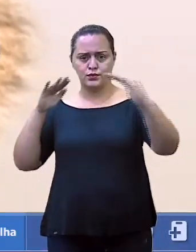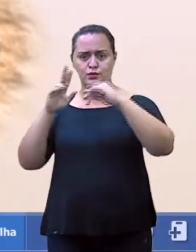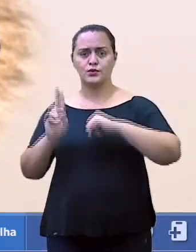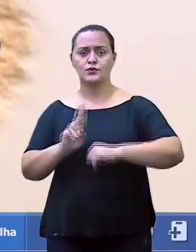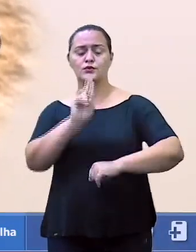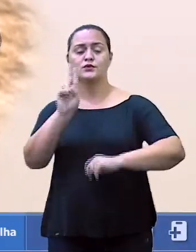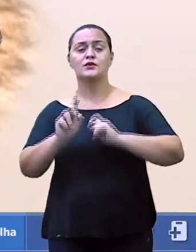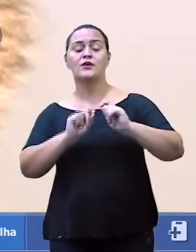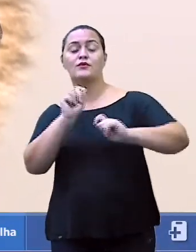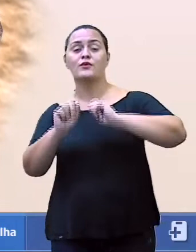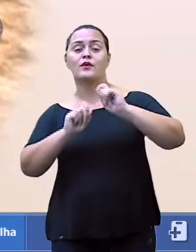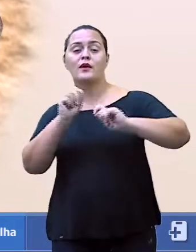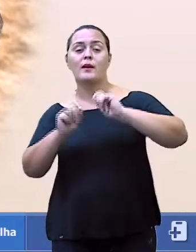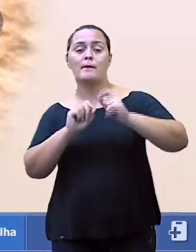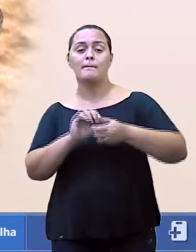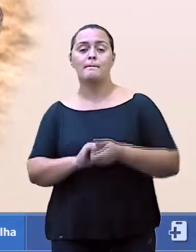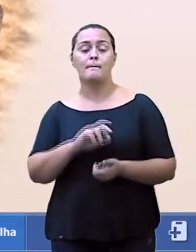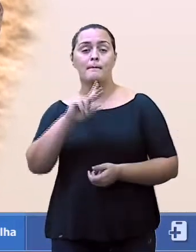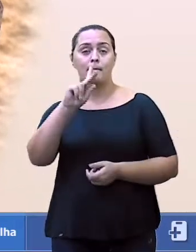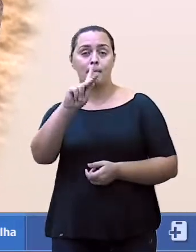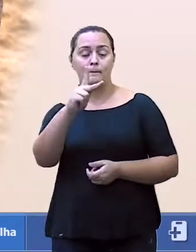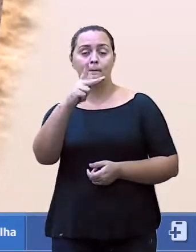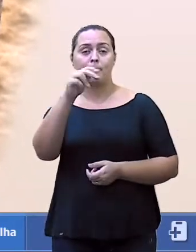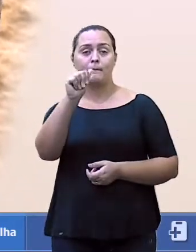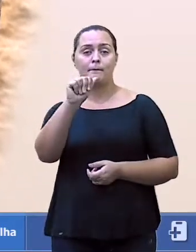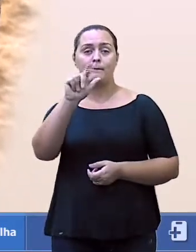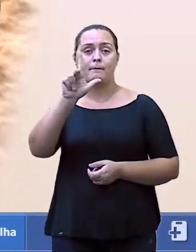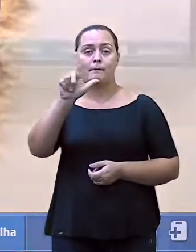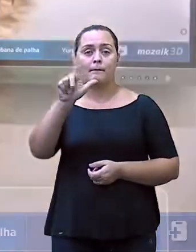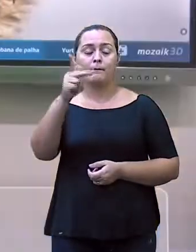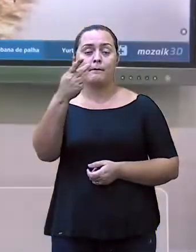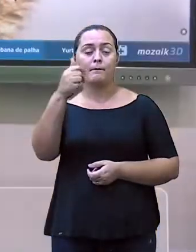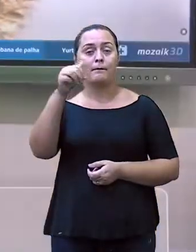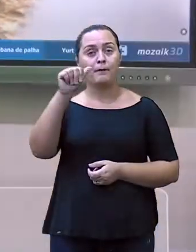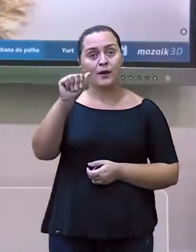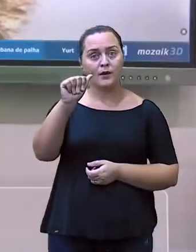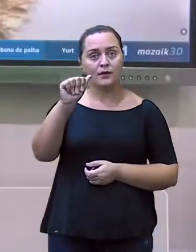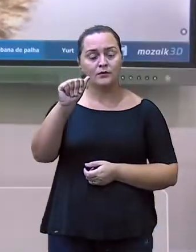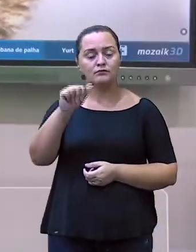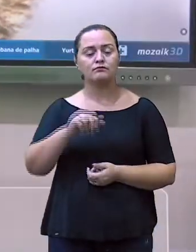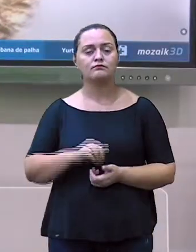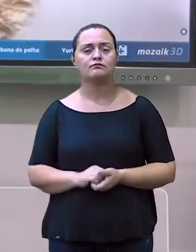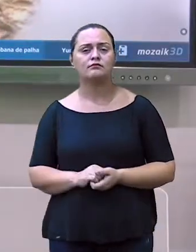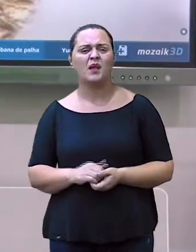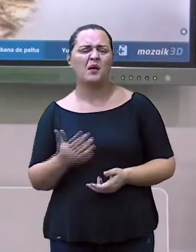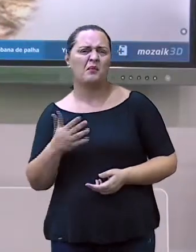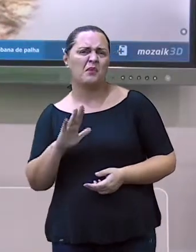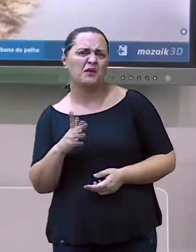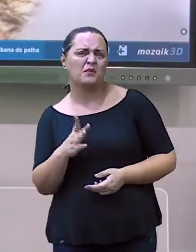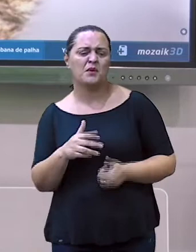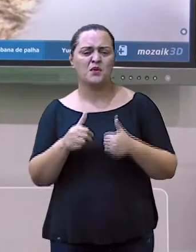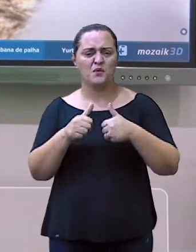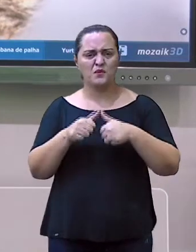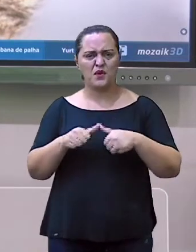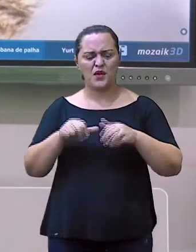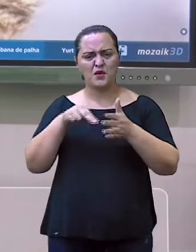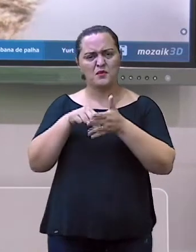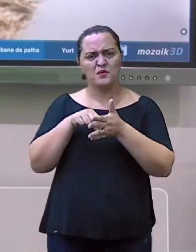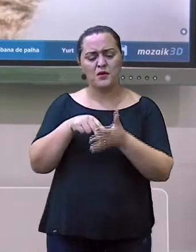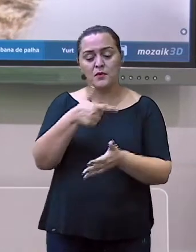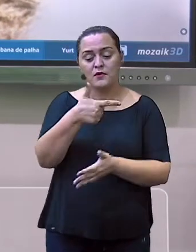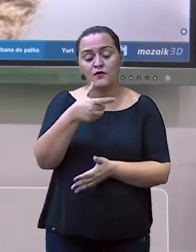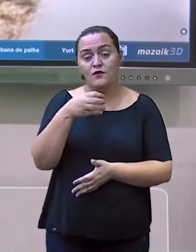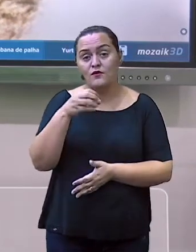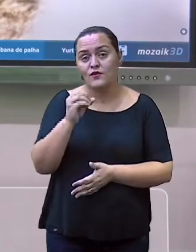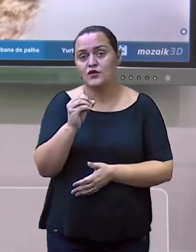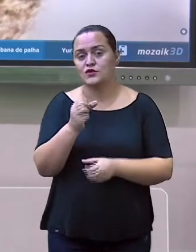ou de palha. Uma oca pode durar mais de 20 anos. As ocas não possuem janelas, porém a ventilação